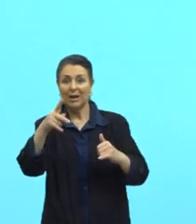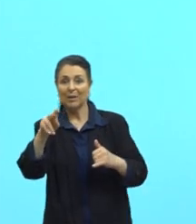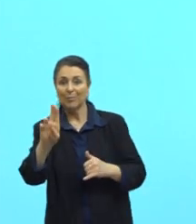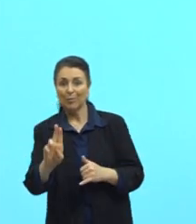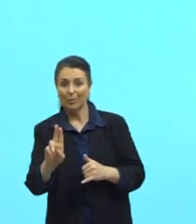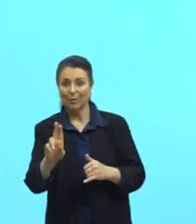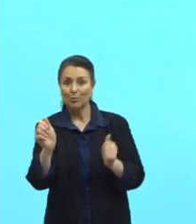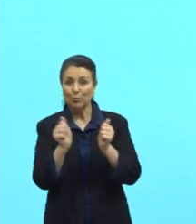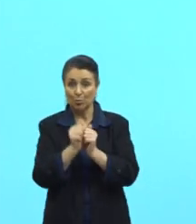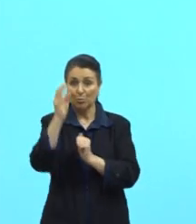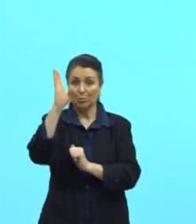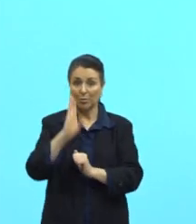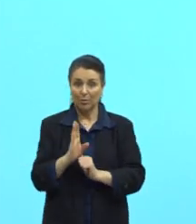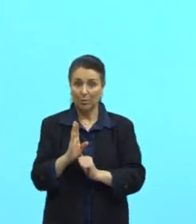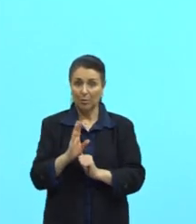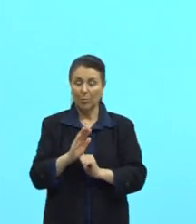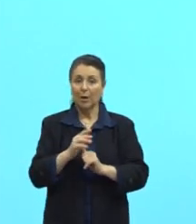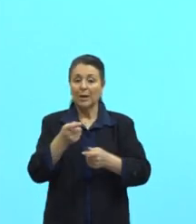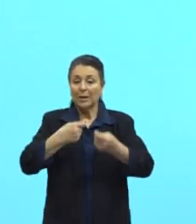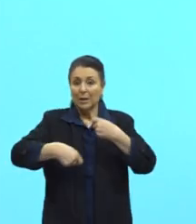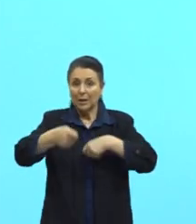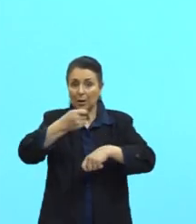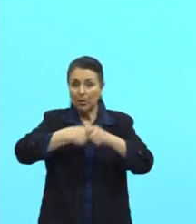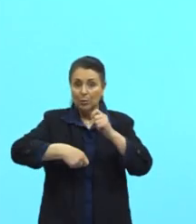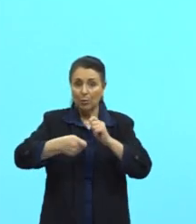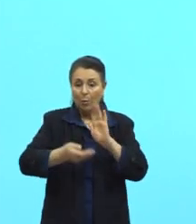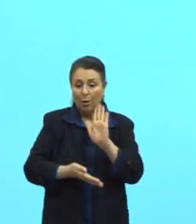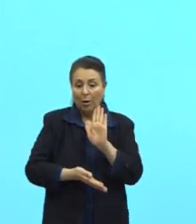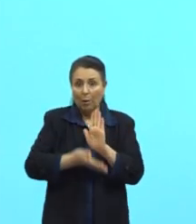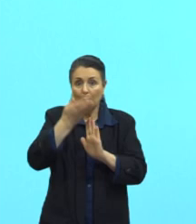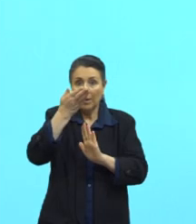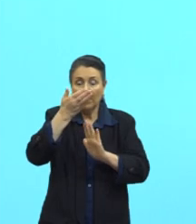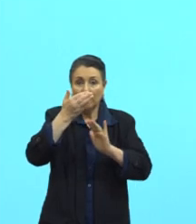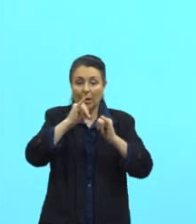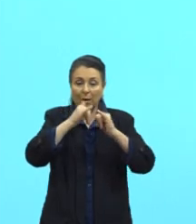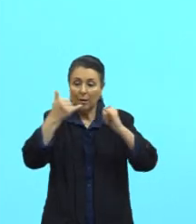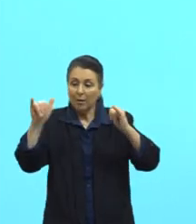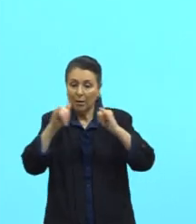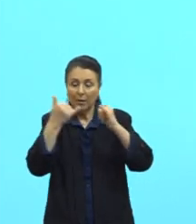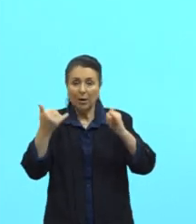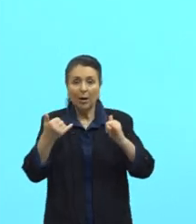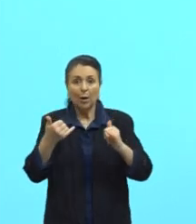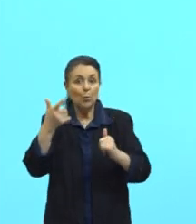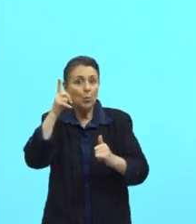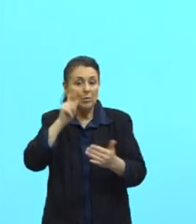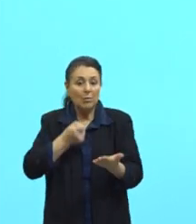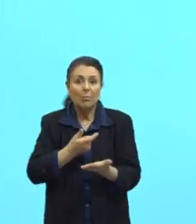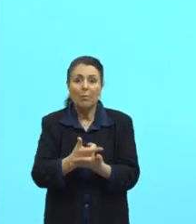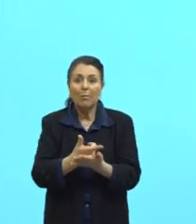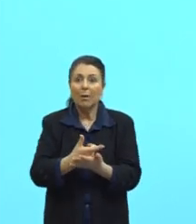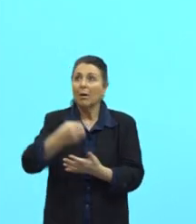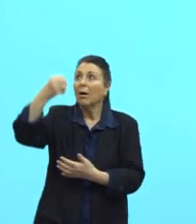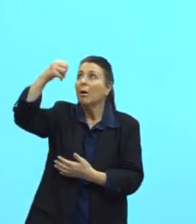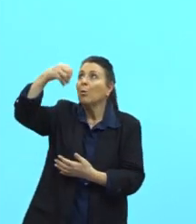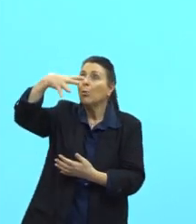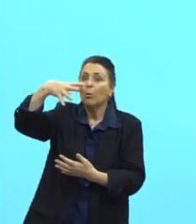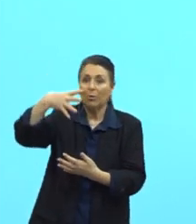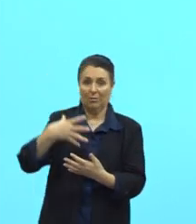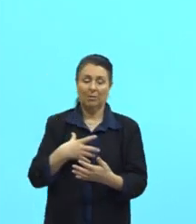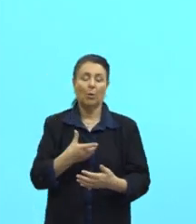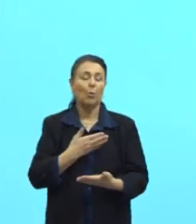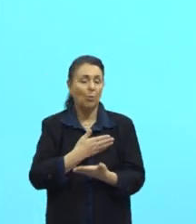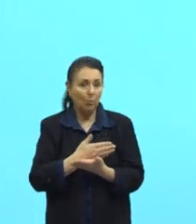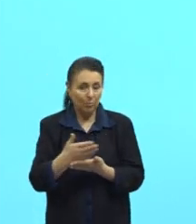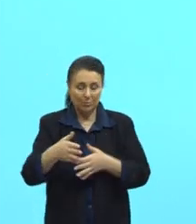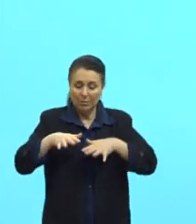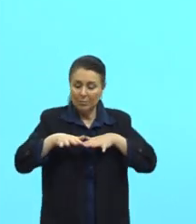energia, é sinal que vai aumentar, se aumentar a energia, eu não vou ter dinheiro pra pagar minha conta de energia. Então, tu tem manifestações muito